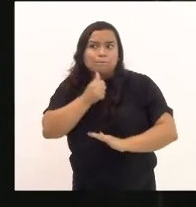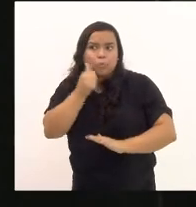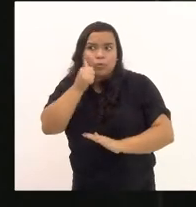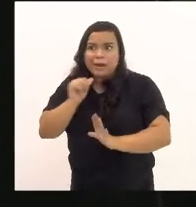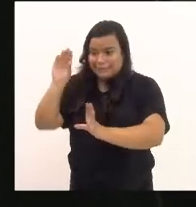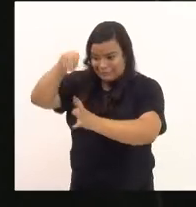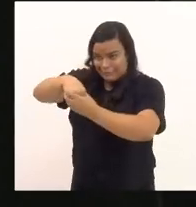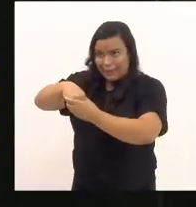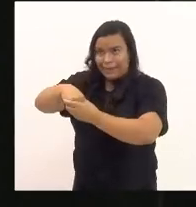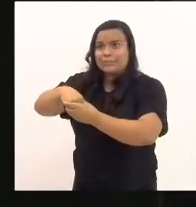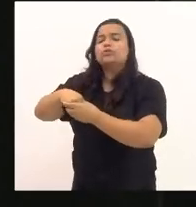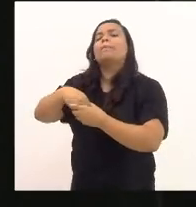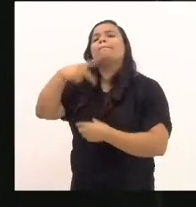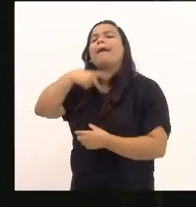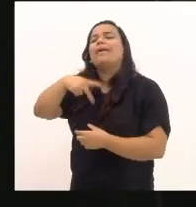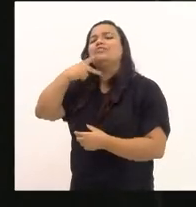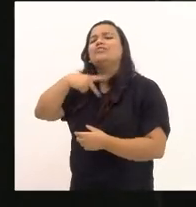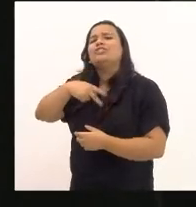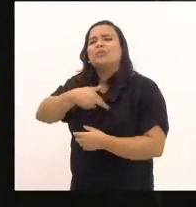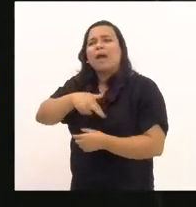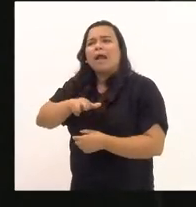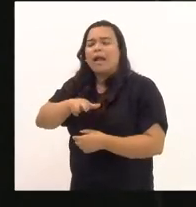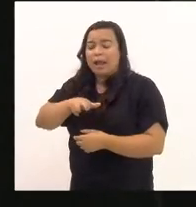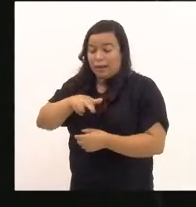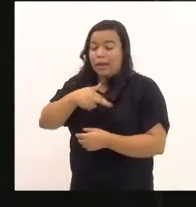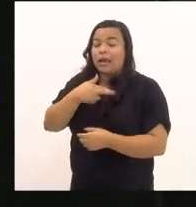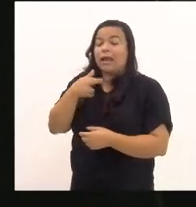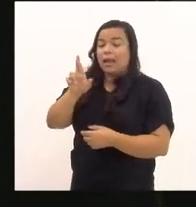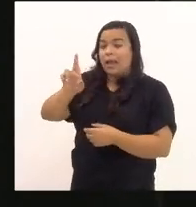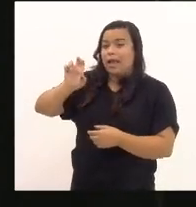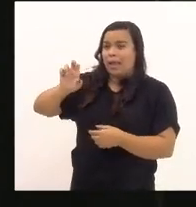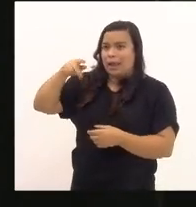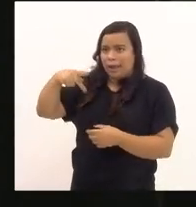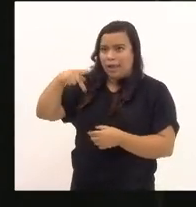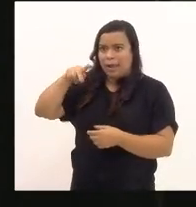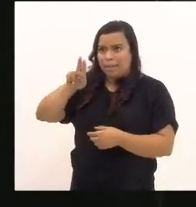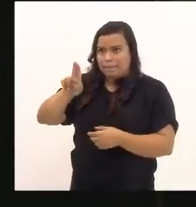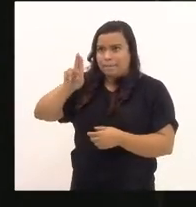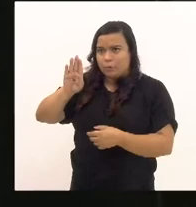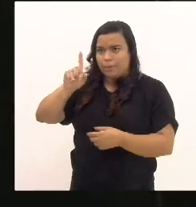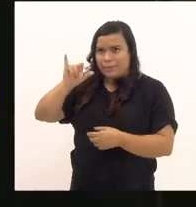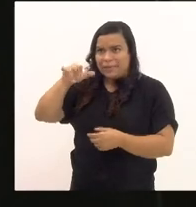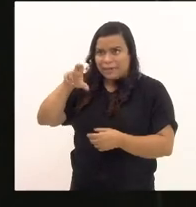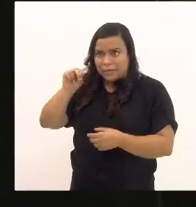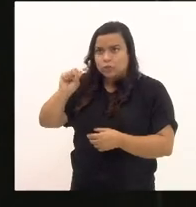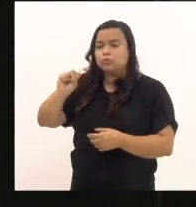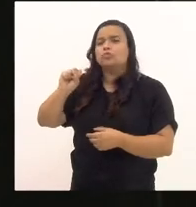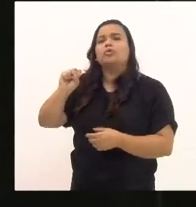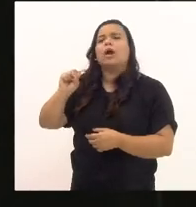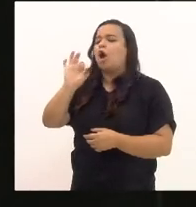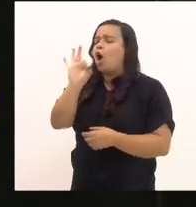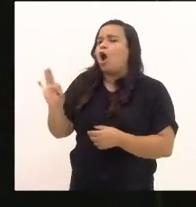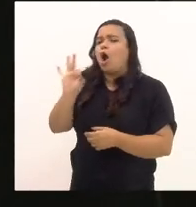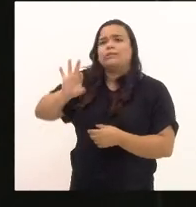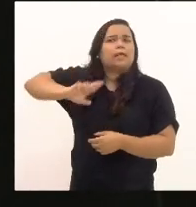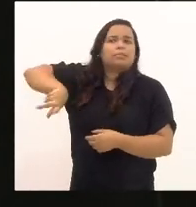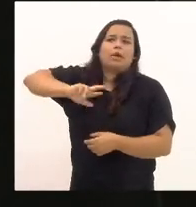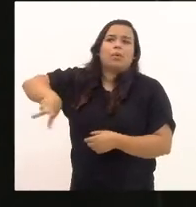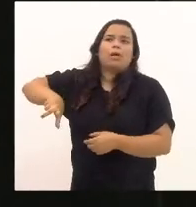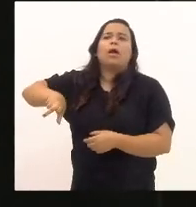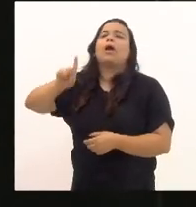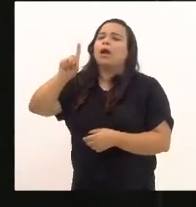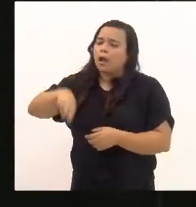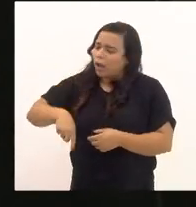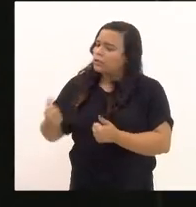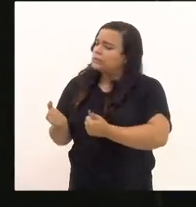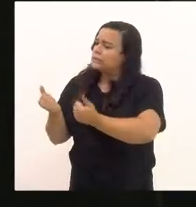não é cota. Todos os espaços possíveis e cabíveis que ele pode colocar ali, espaço de poder, assentado uma